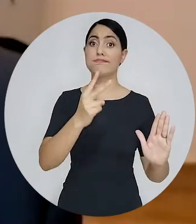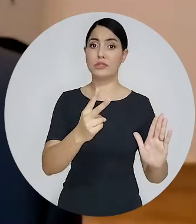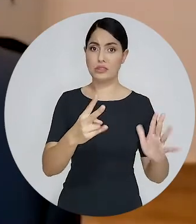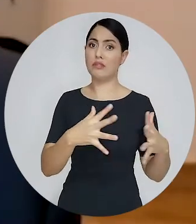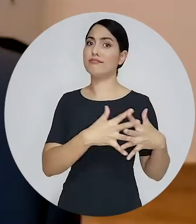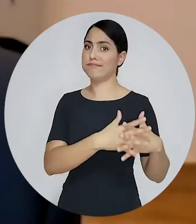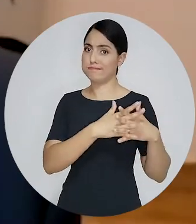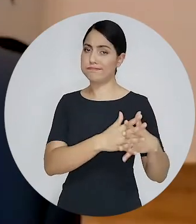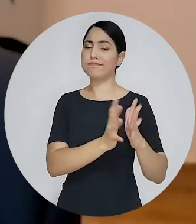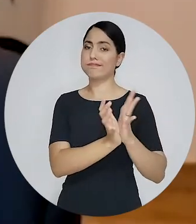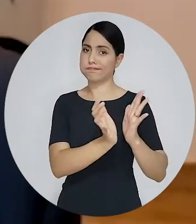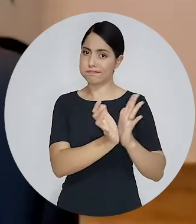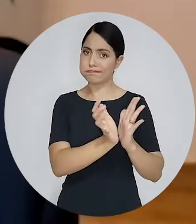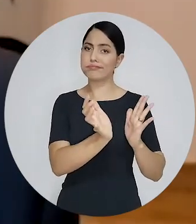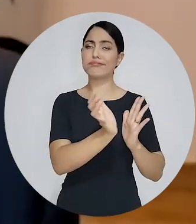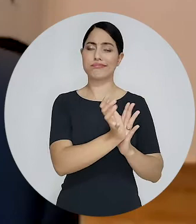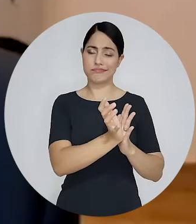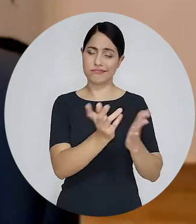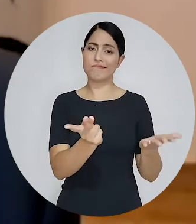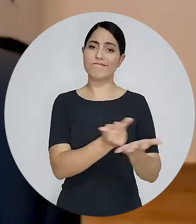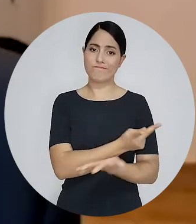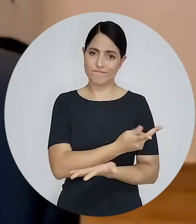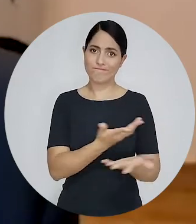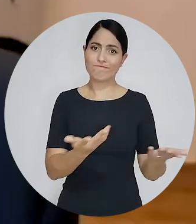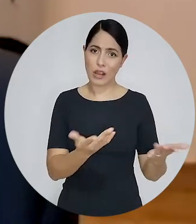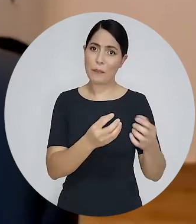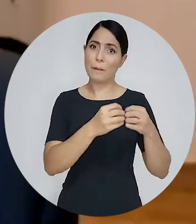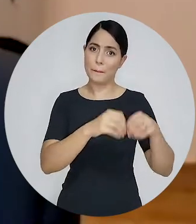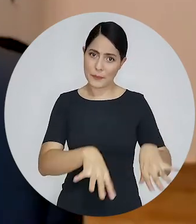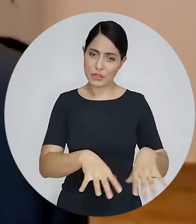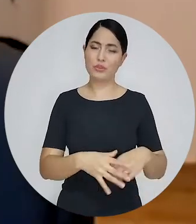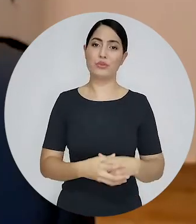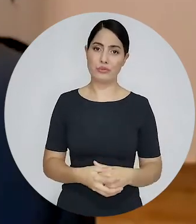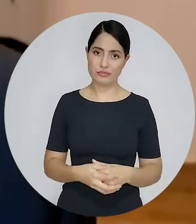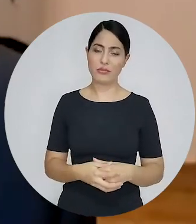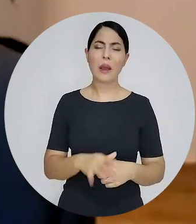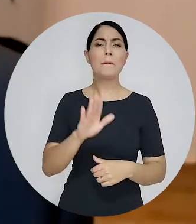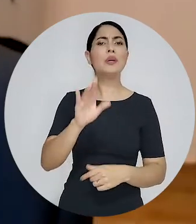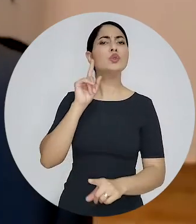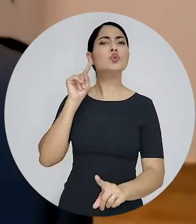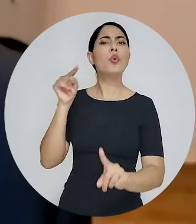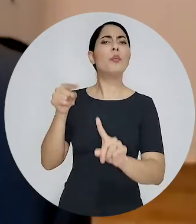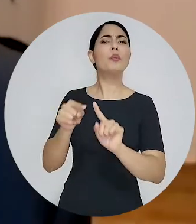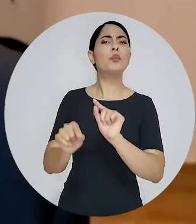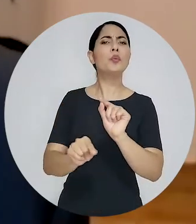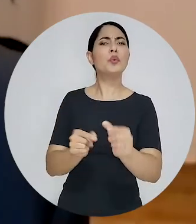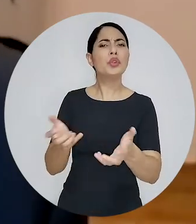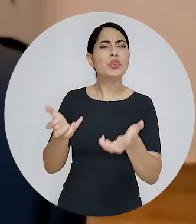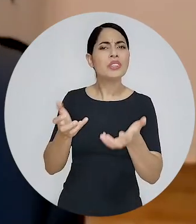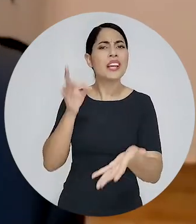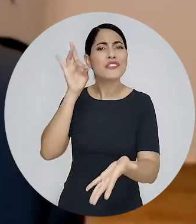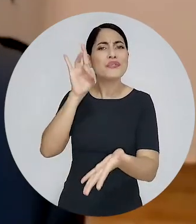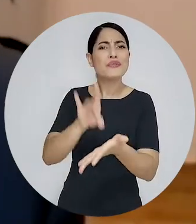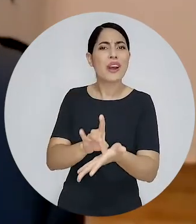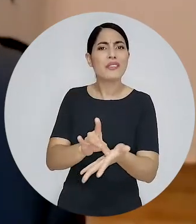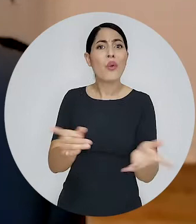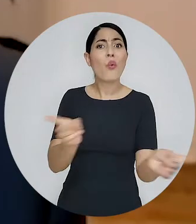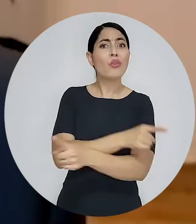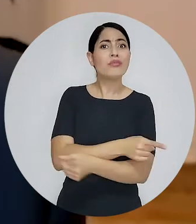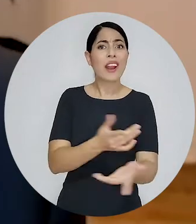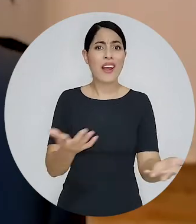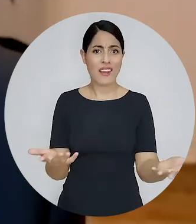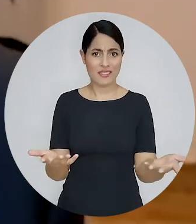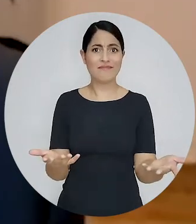da carga e mais complexidade ao nosso sistema. Sendo que o que se busca é